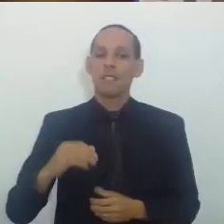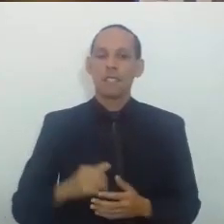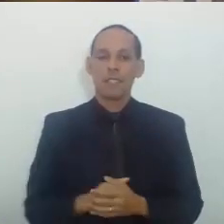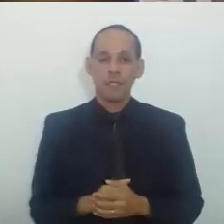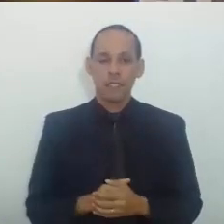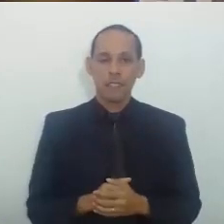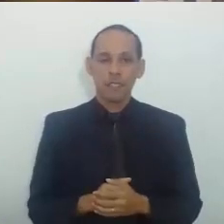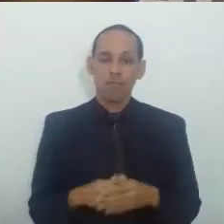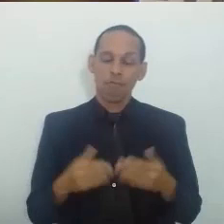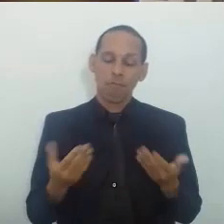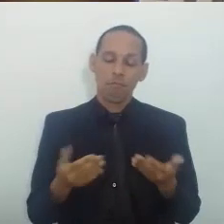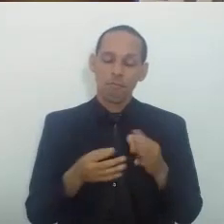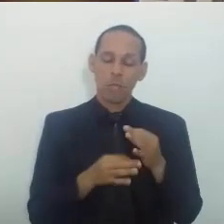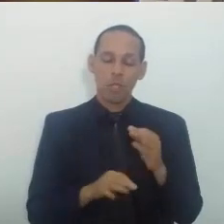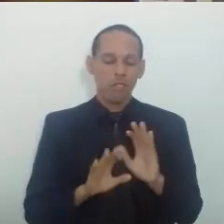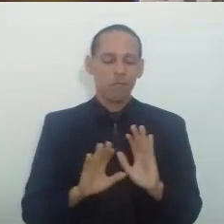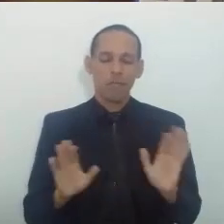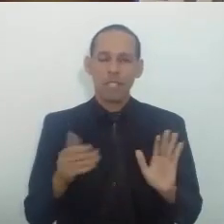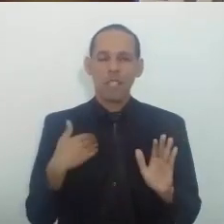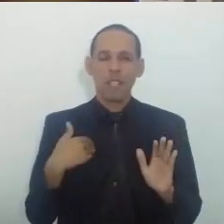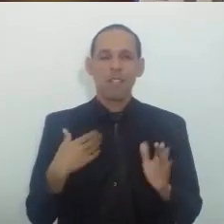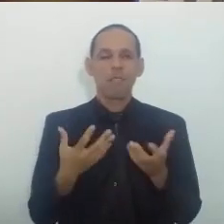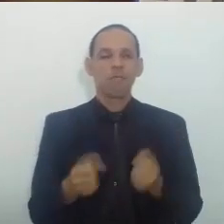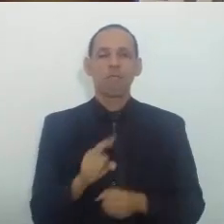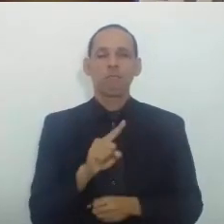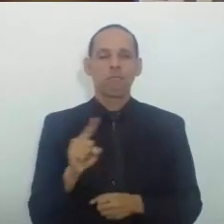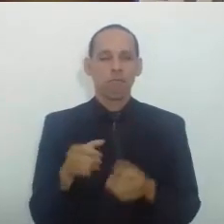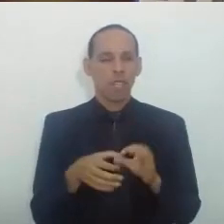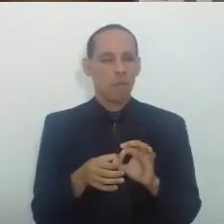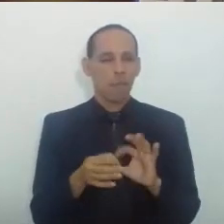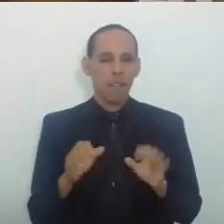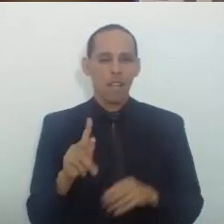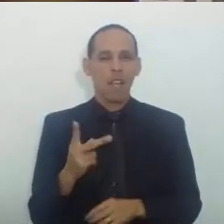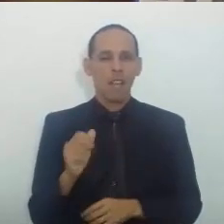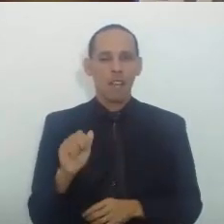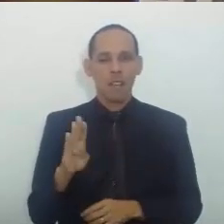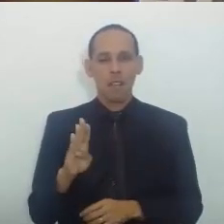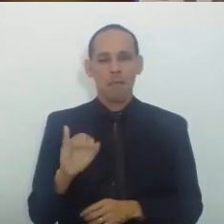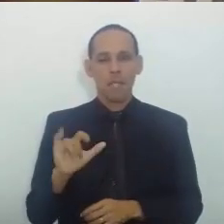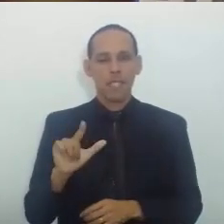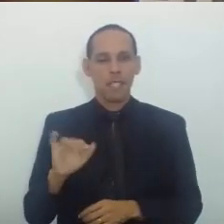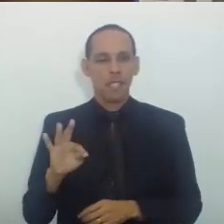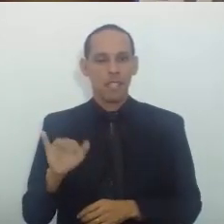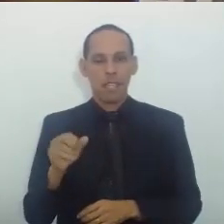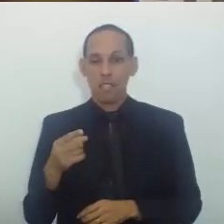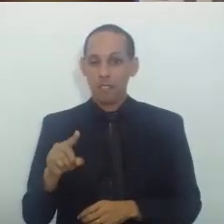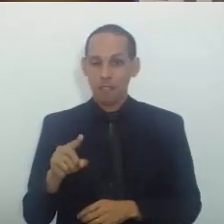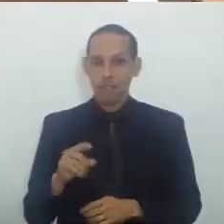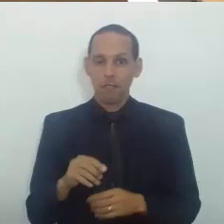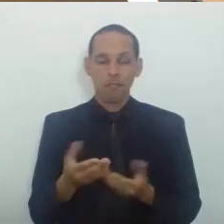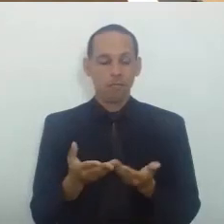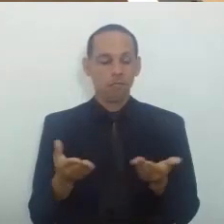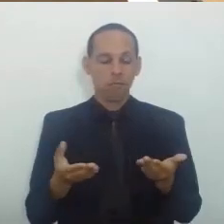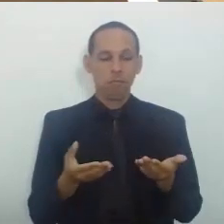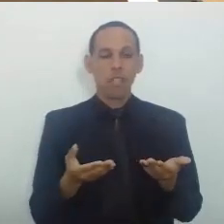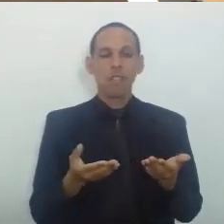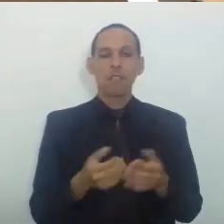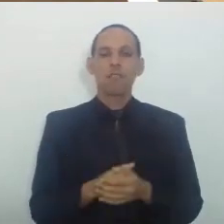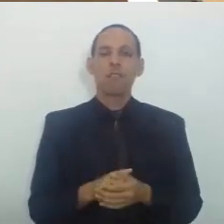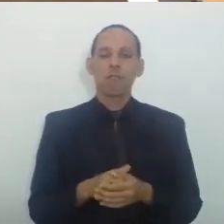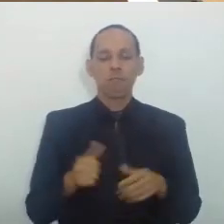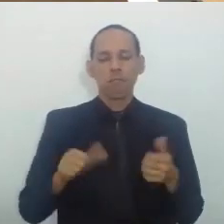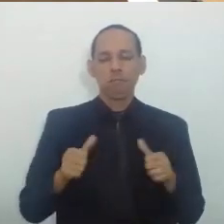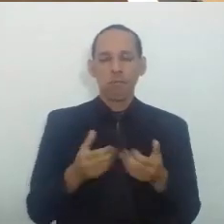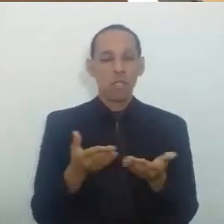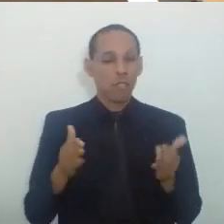maiores delongas Eu estou indiferindo A habilitação Essa habilitação e estou colocando aqui Em apreciação da Corte Todos concordam com o